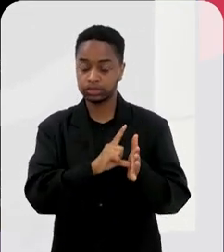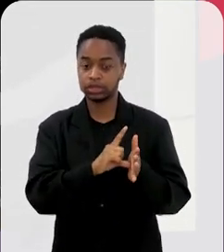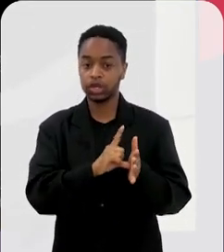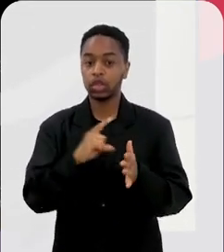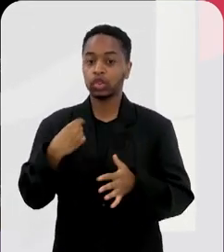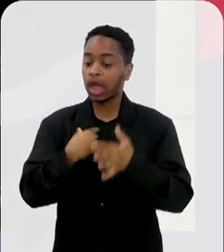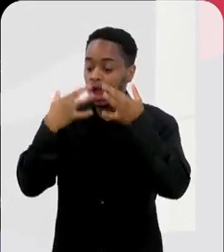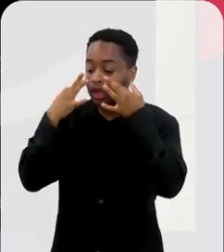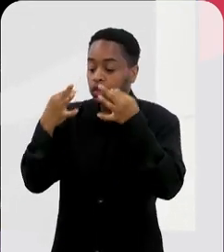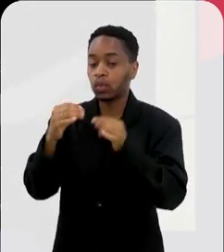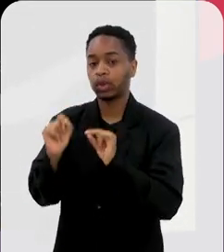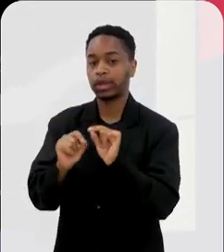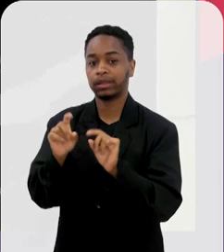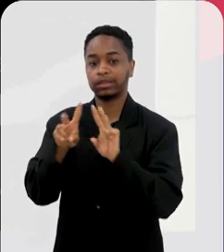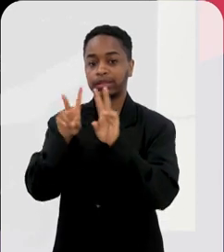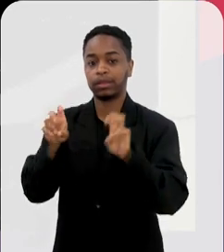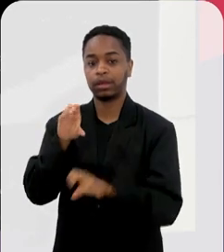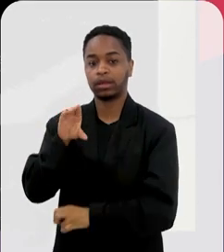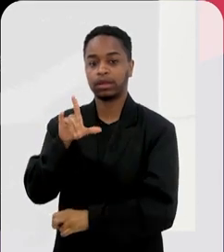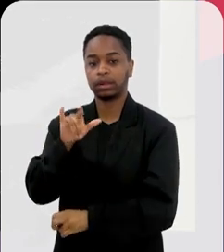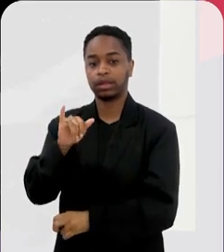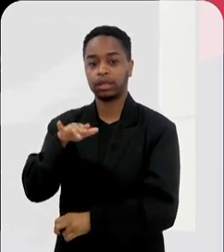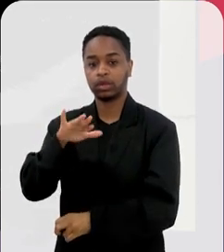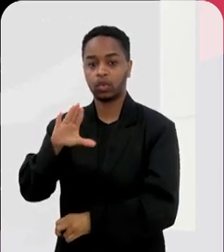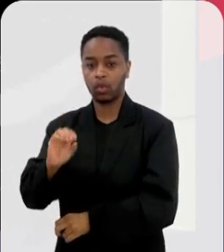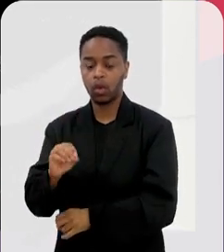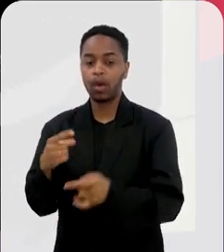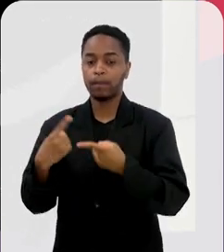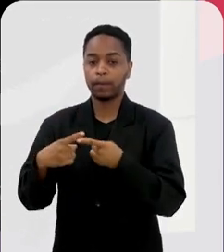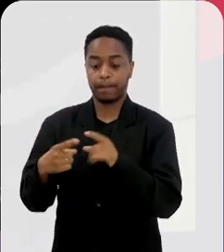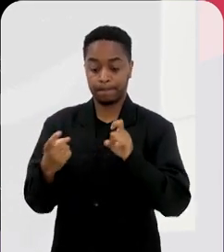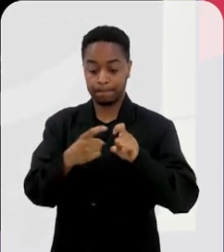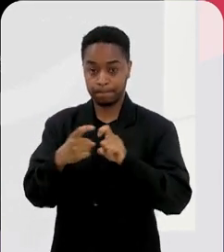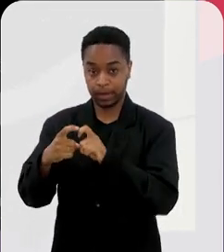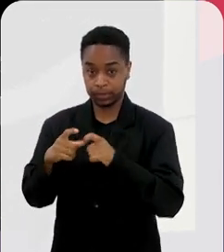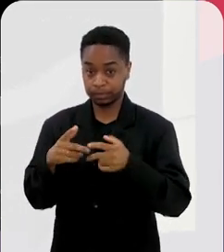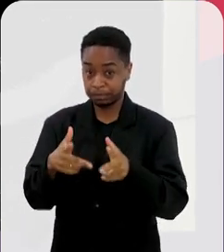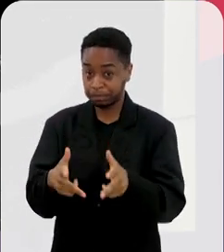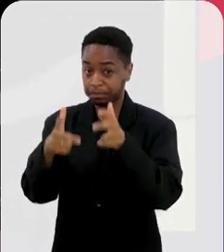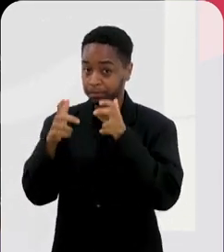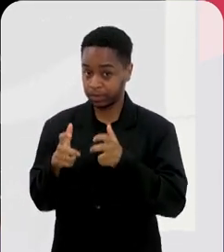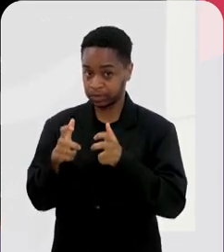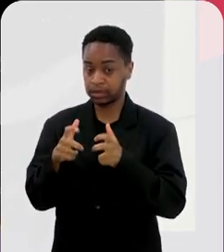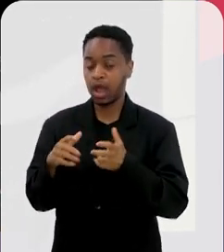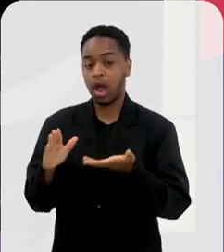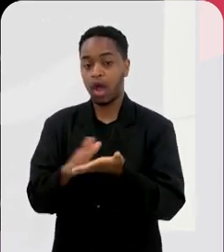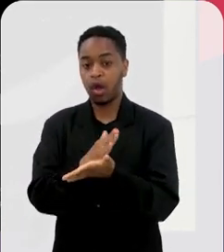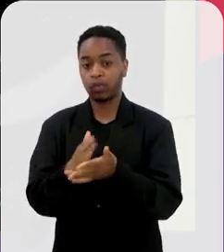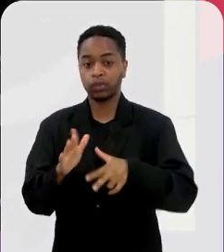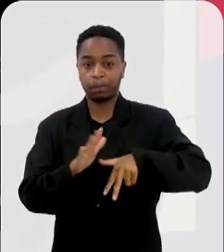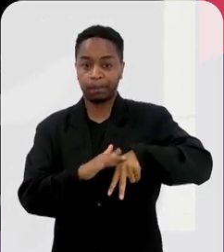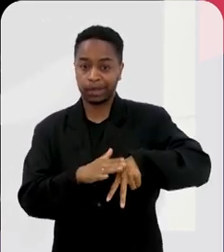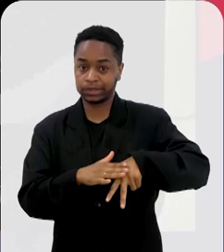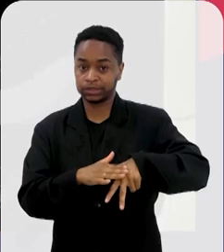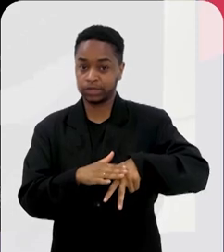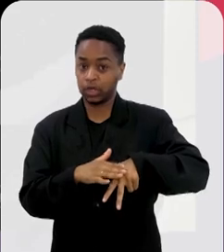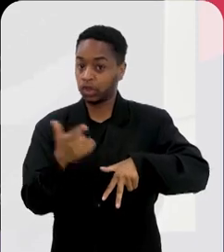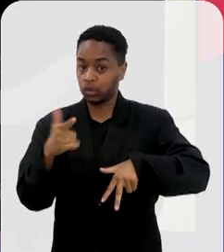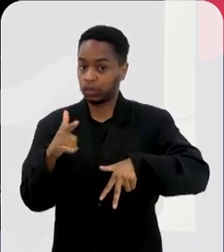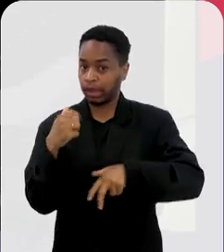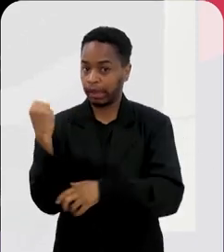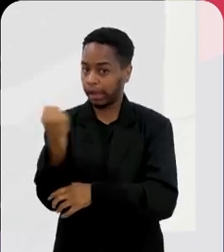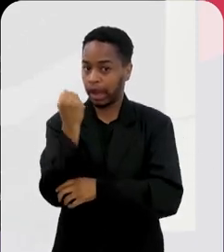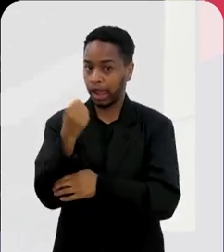chamou a atenção foi essa questão clínica. Então os médicos estavam observando que muitos pacientes que não